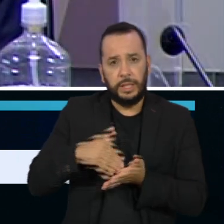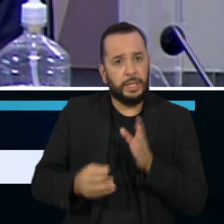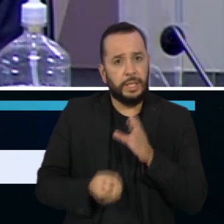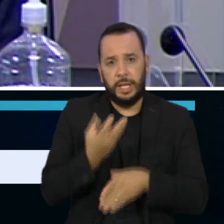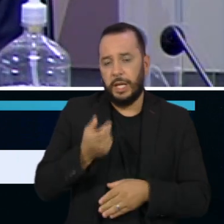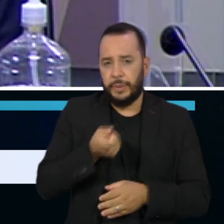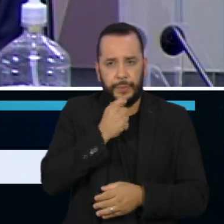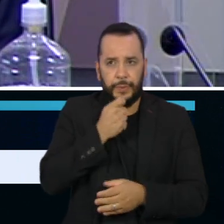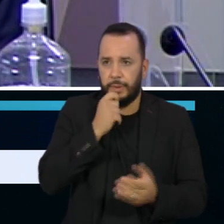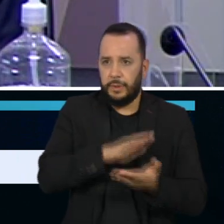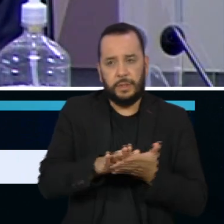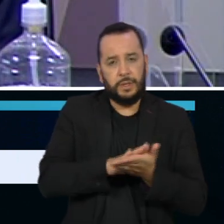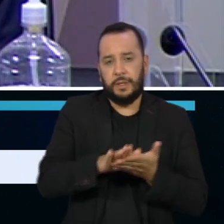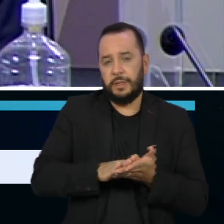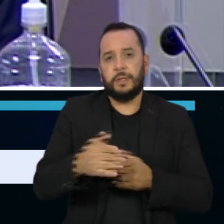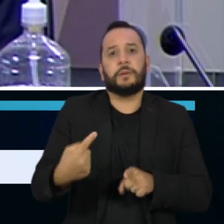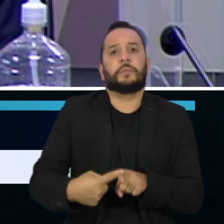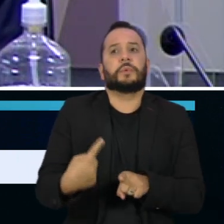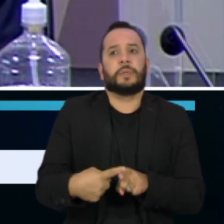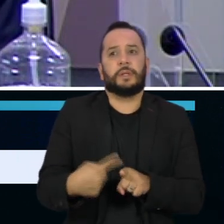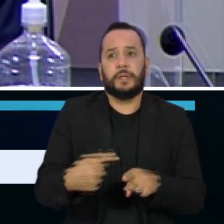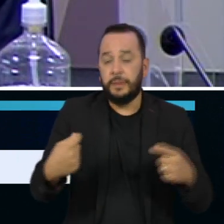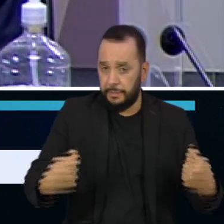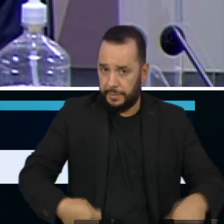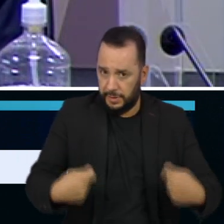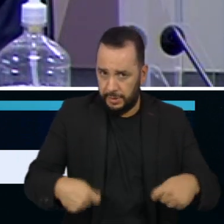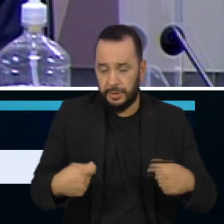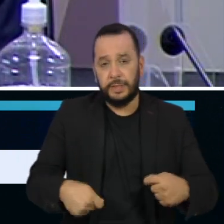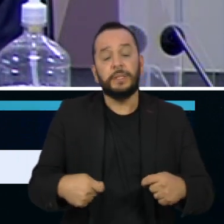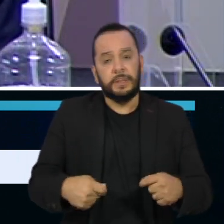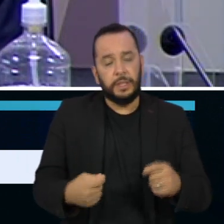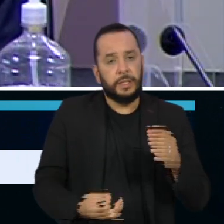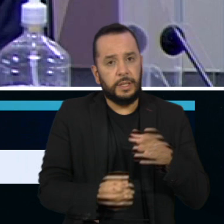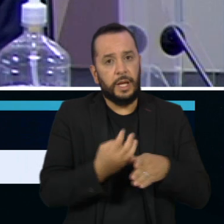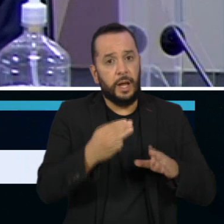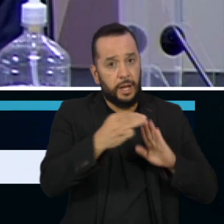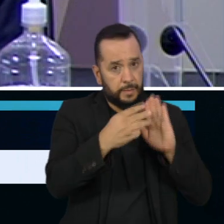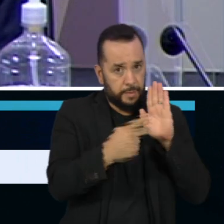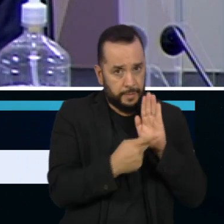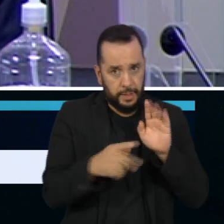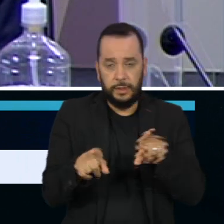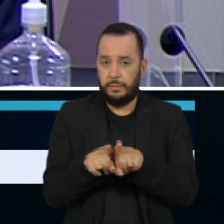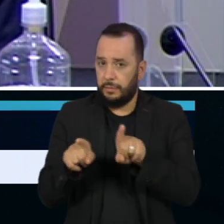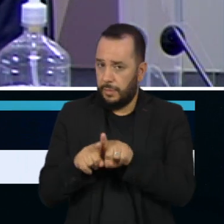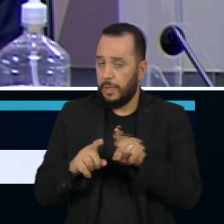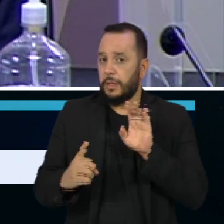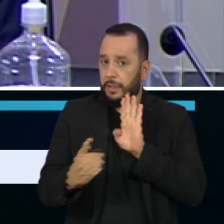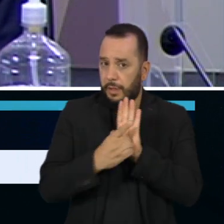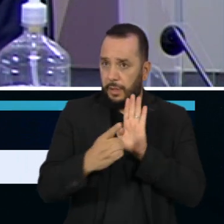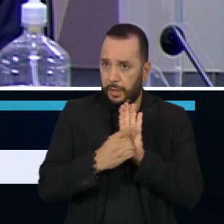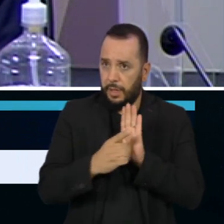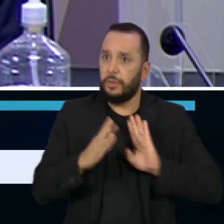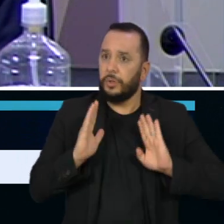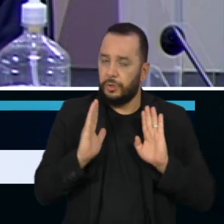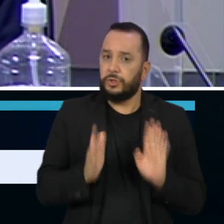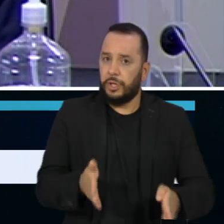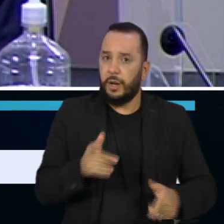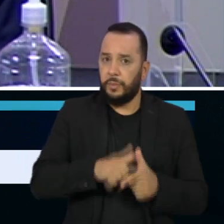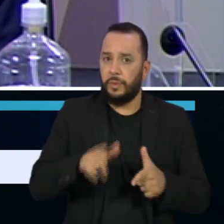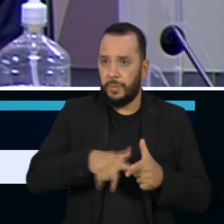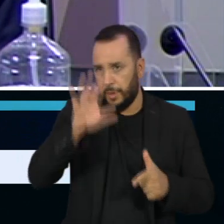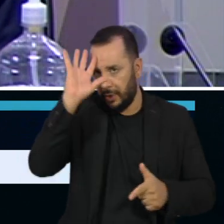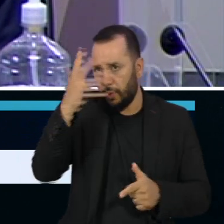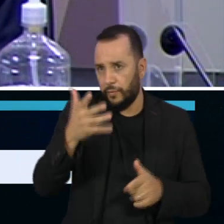criada porque foi necessário uma medida provisória e um decreto. Essa situação já foi resolvida